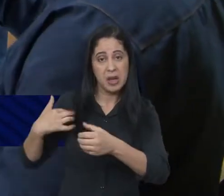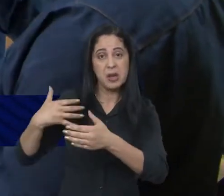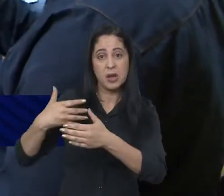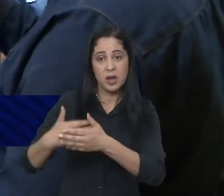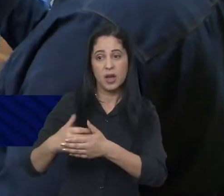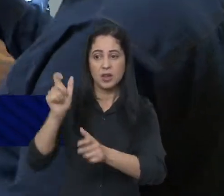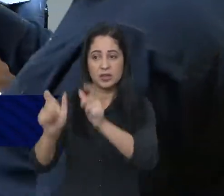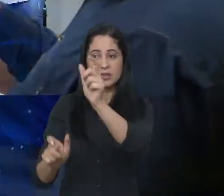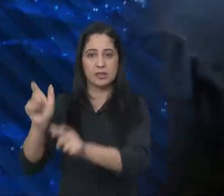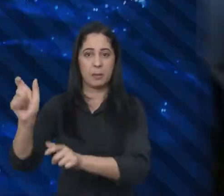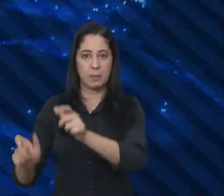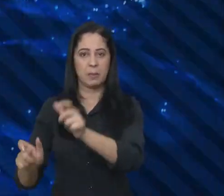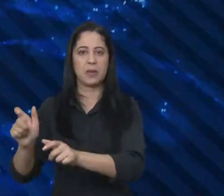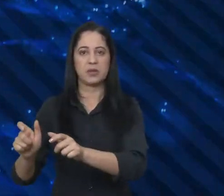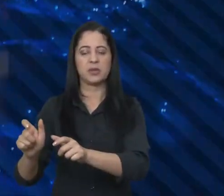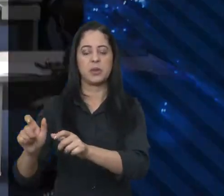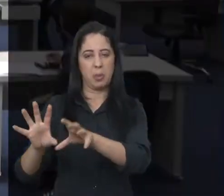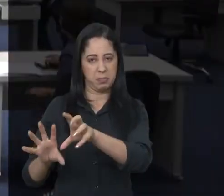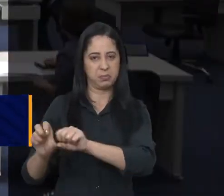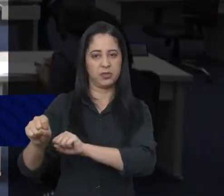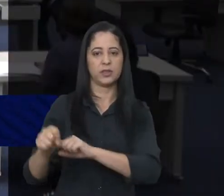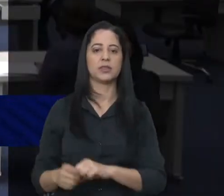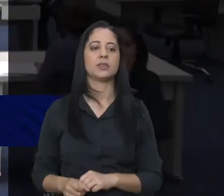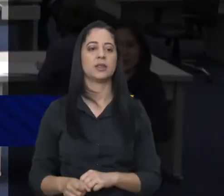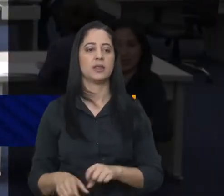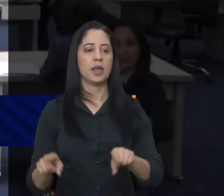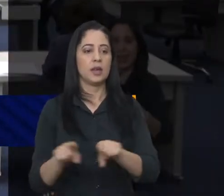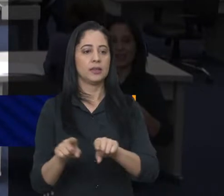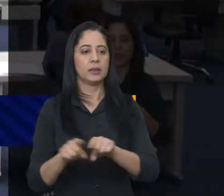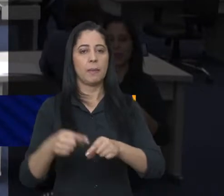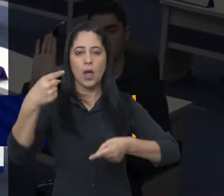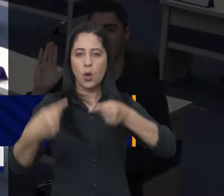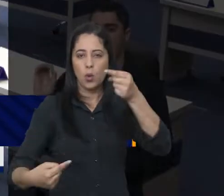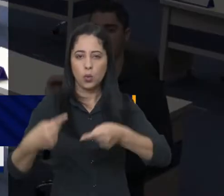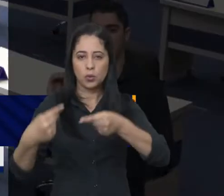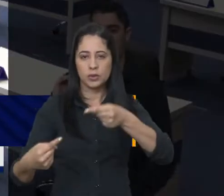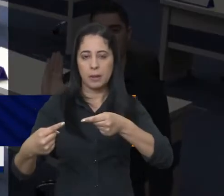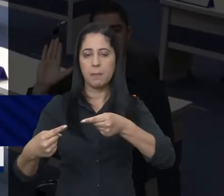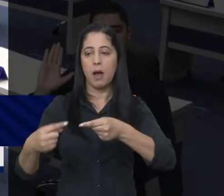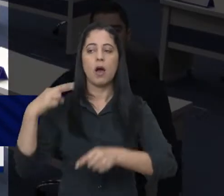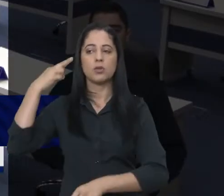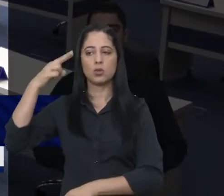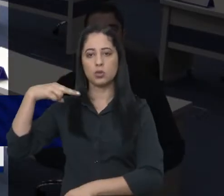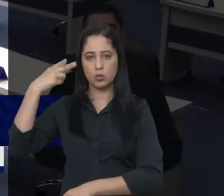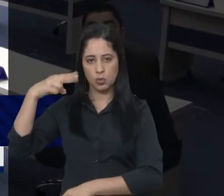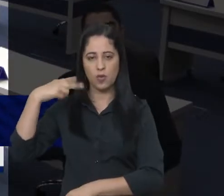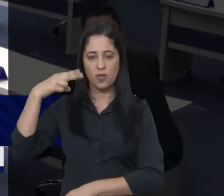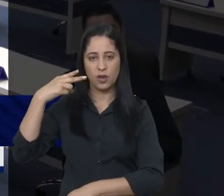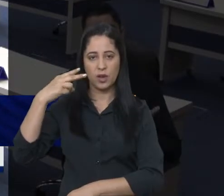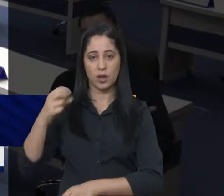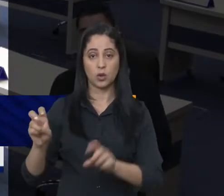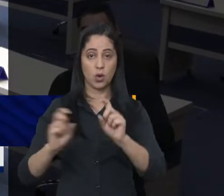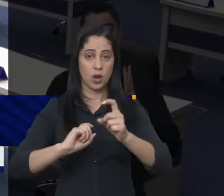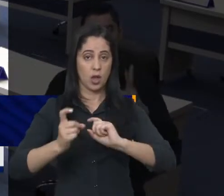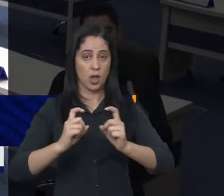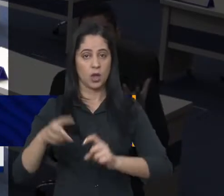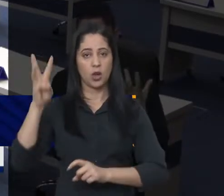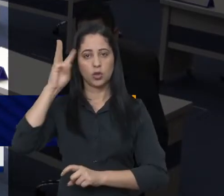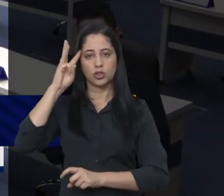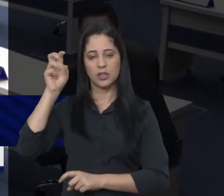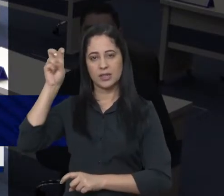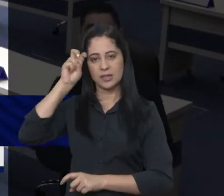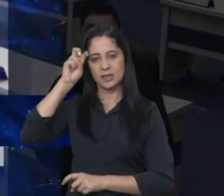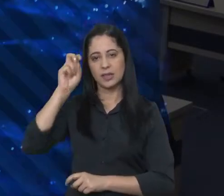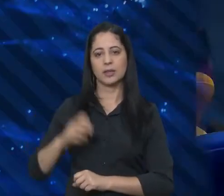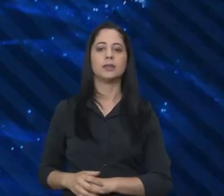talentos na nossa cidade. Confira também os debates realizados em plenário e os projetos aprovados nas sessões de terça